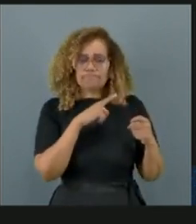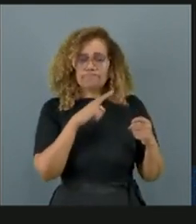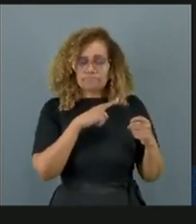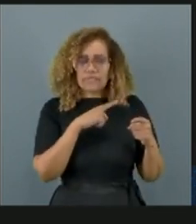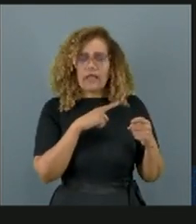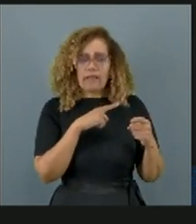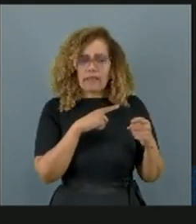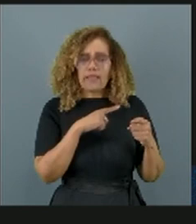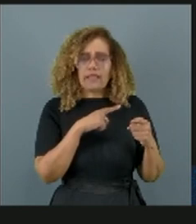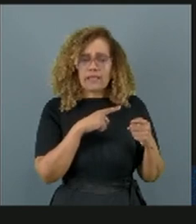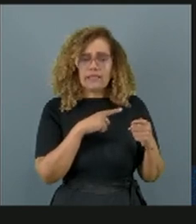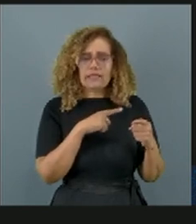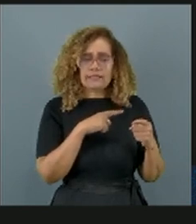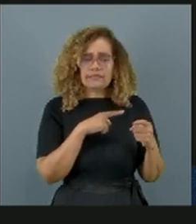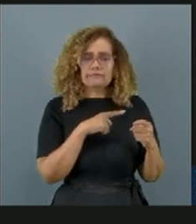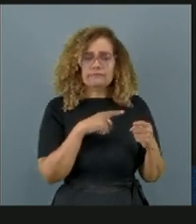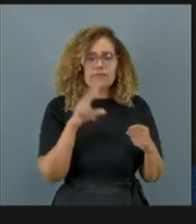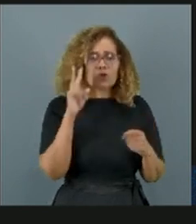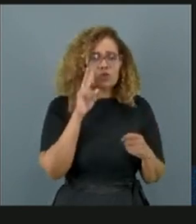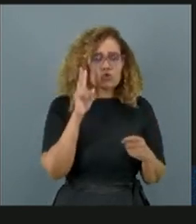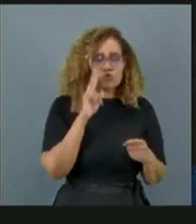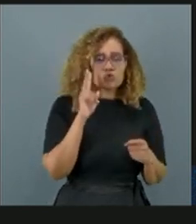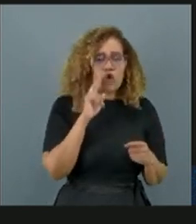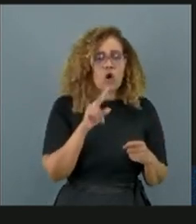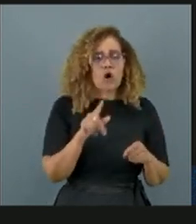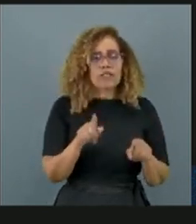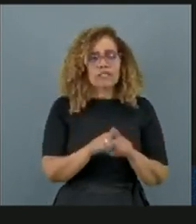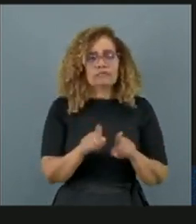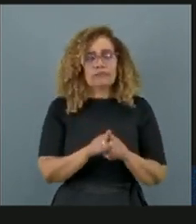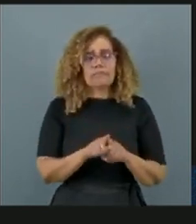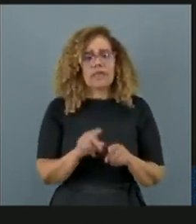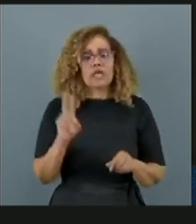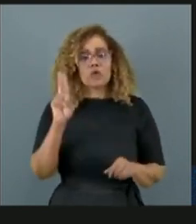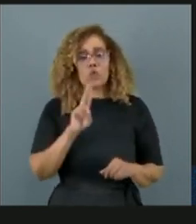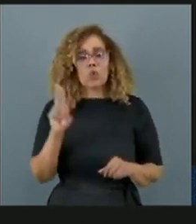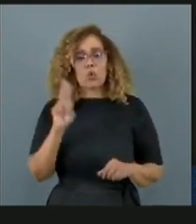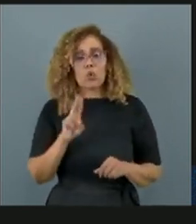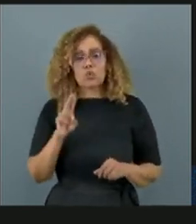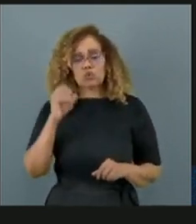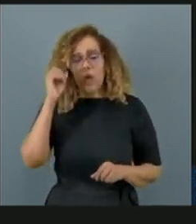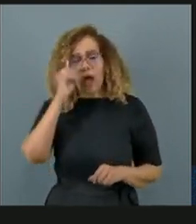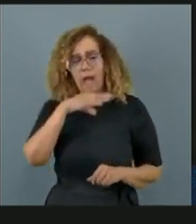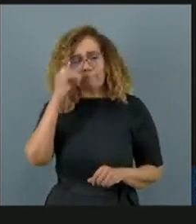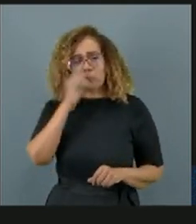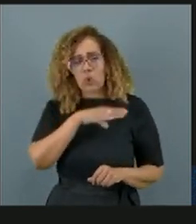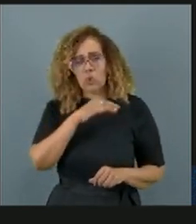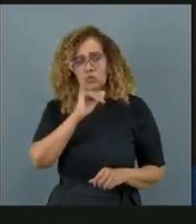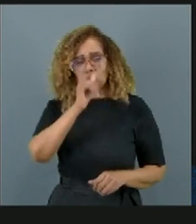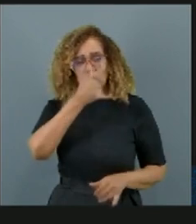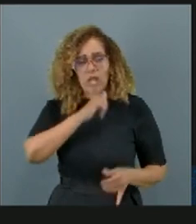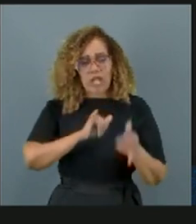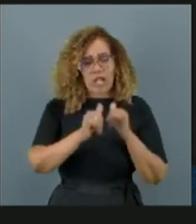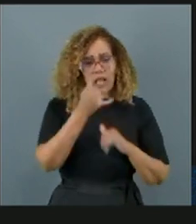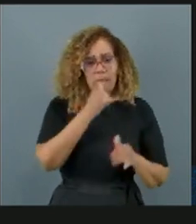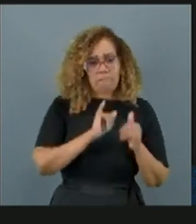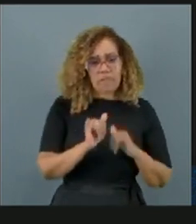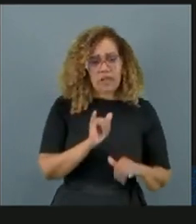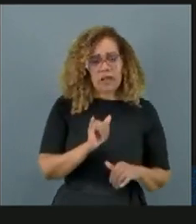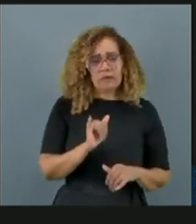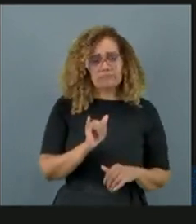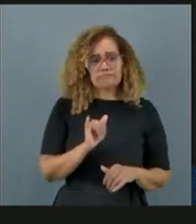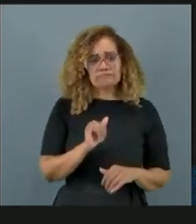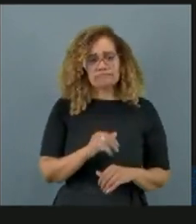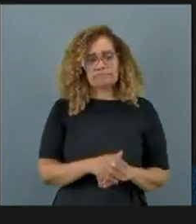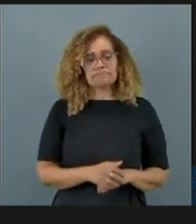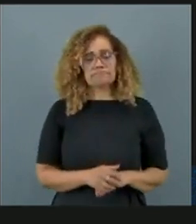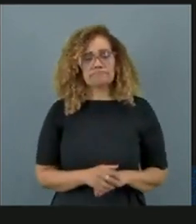que tenha história de transtorno por uso e abuso de substâncias psicoativas, transtornos da Márcia, ou